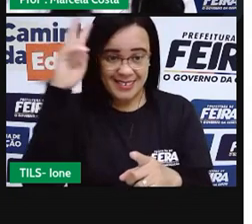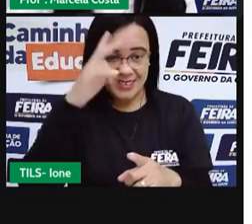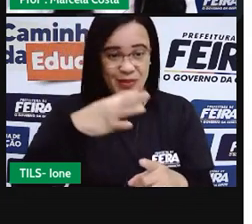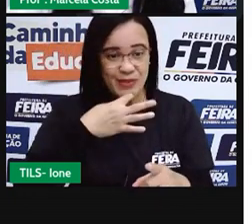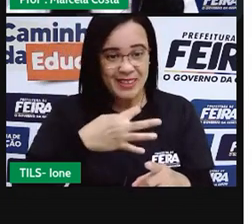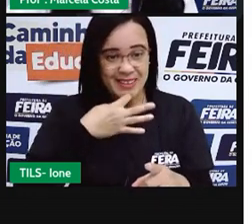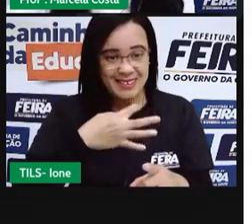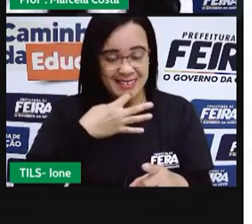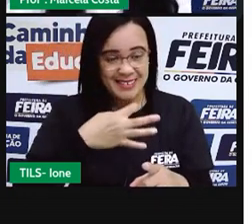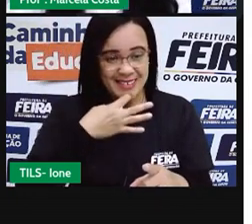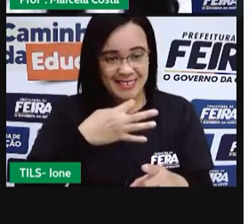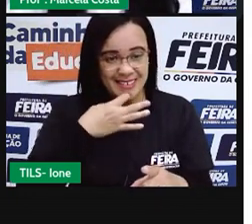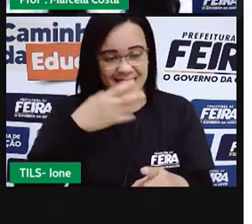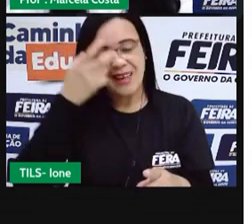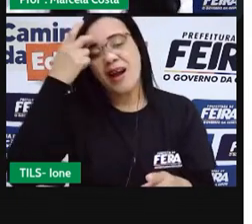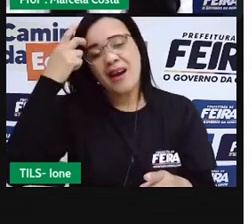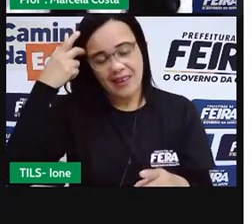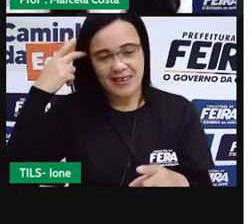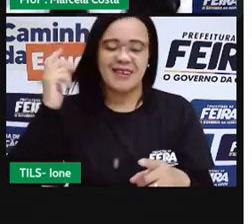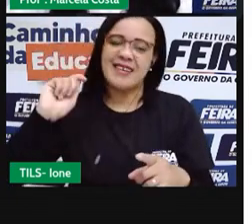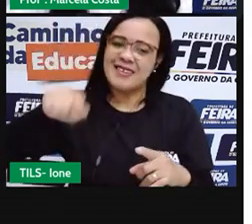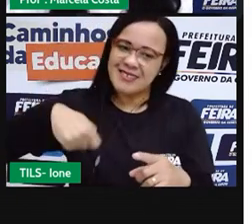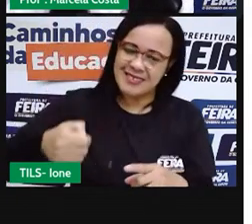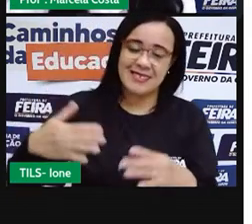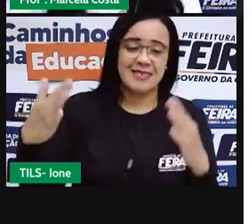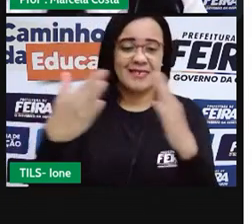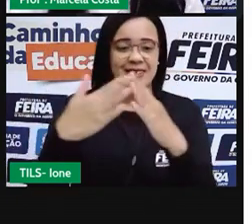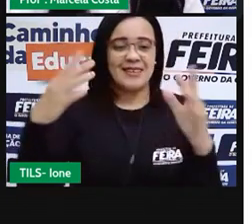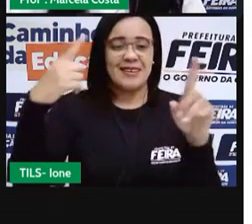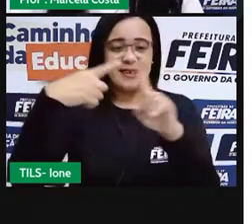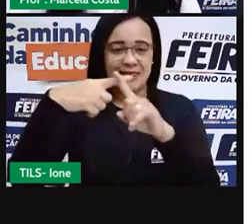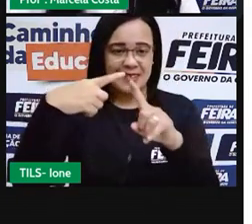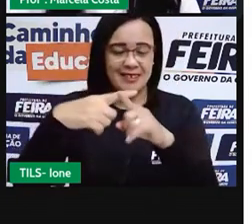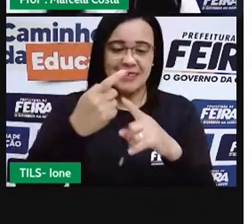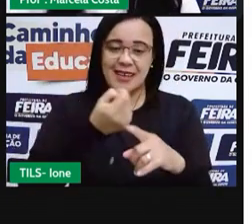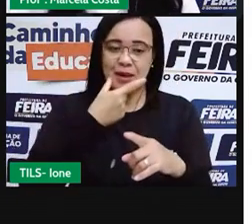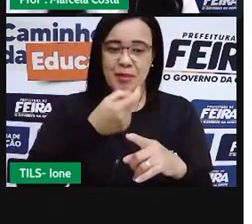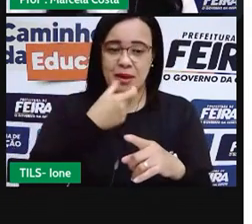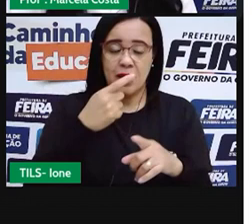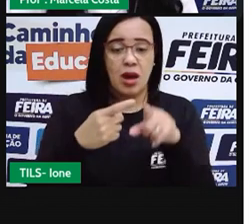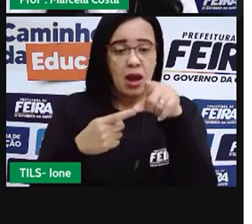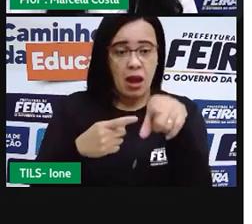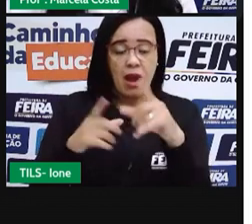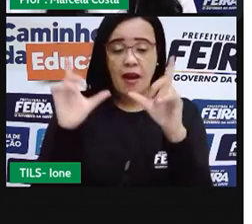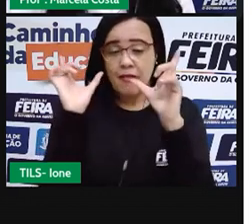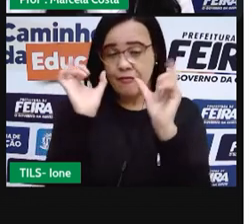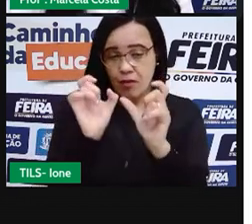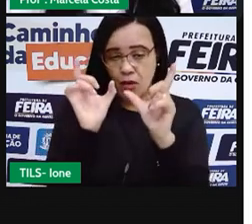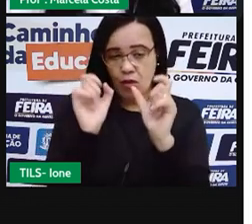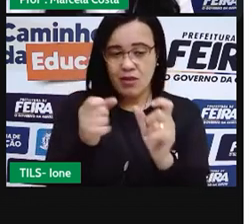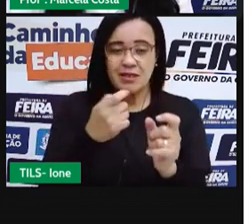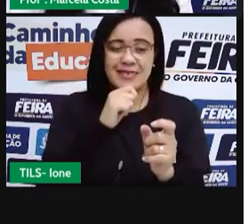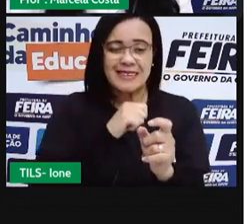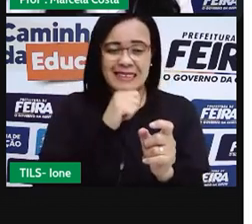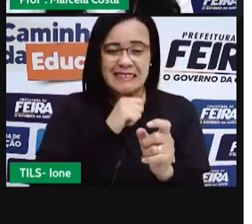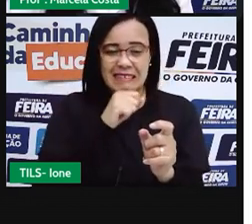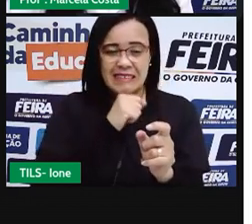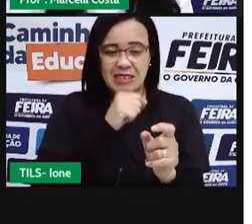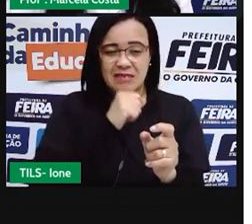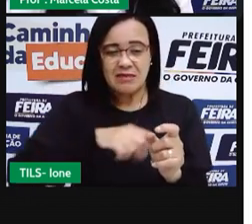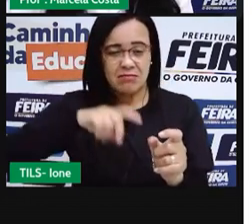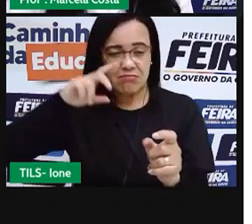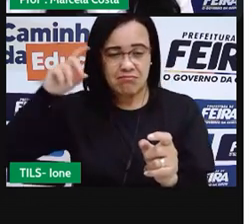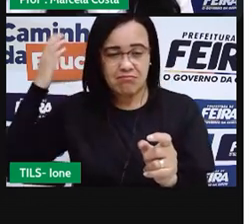Nossa Senhora dos Remédios. Essa é uma foto antiga da Igreja Nossa Senhora dos